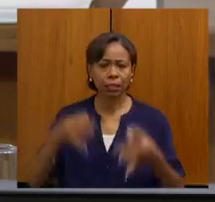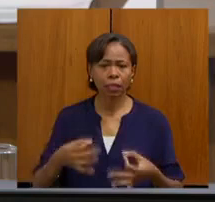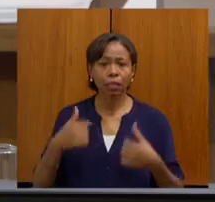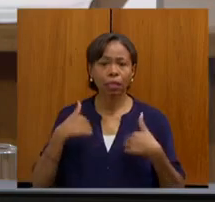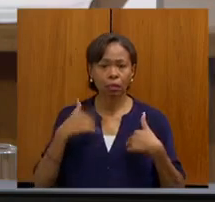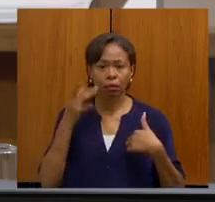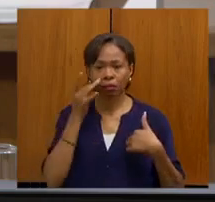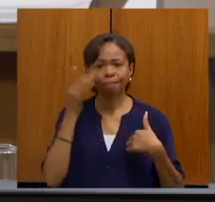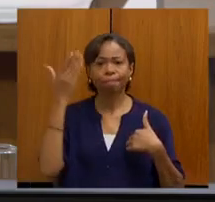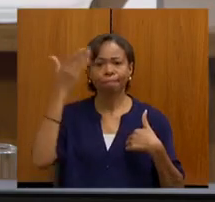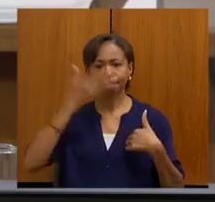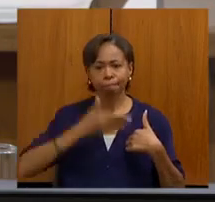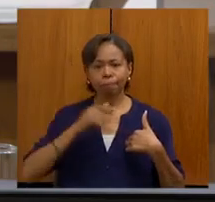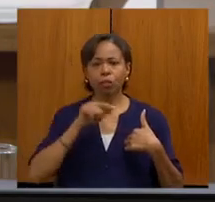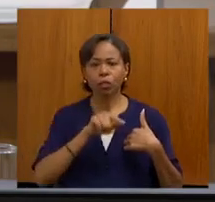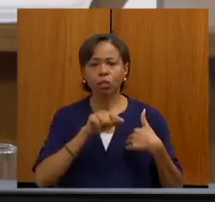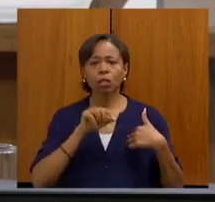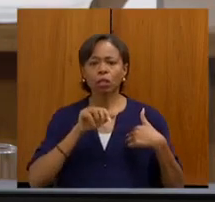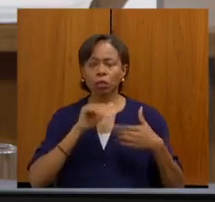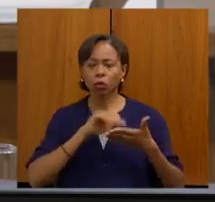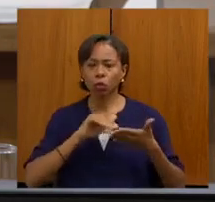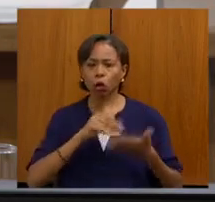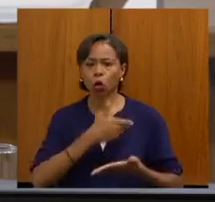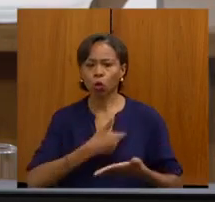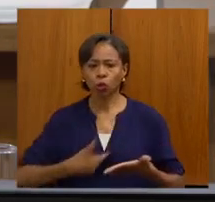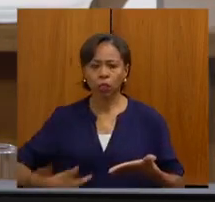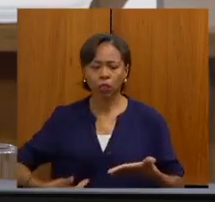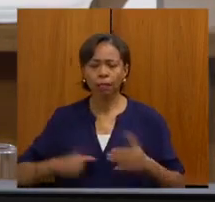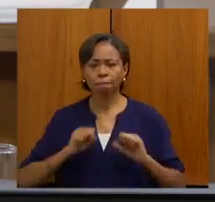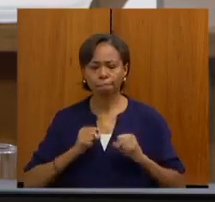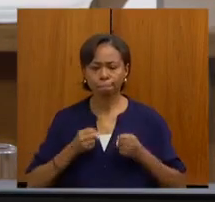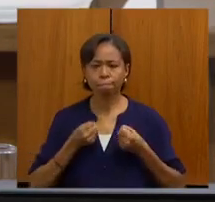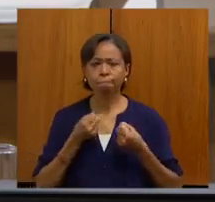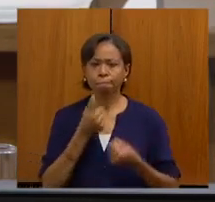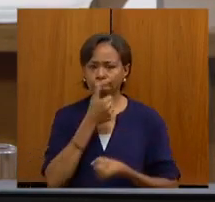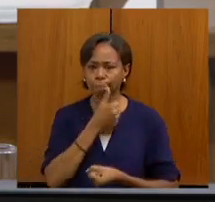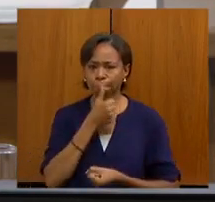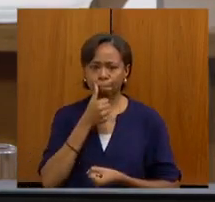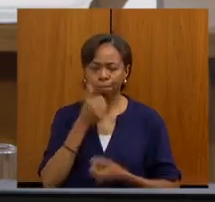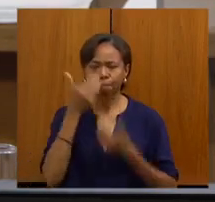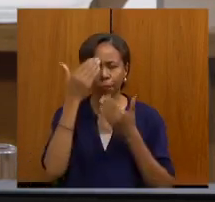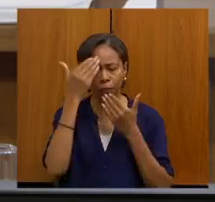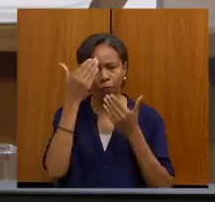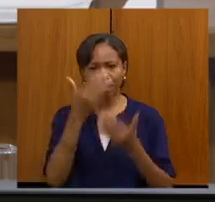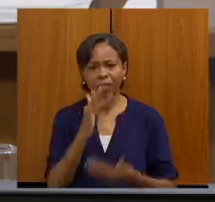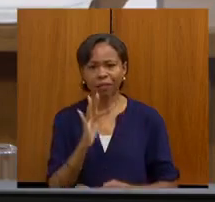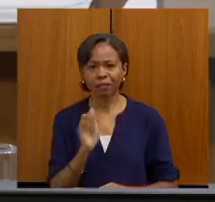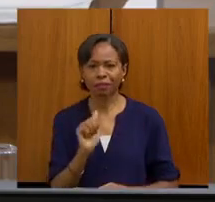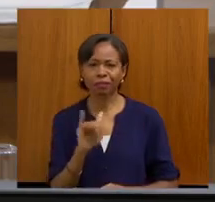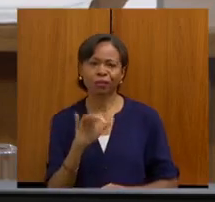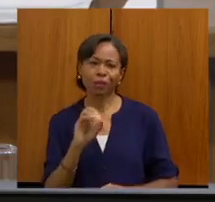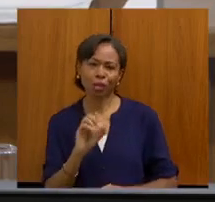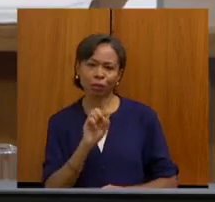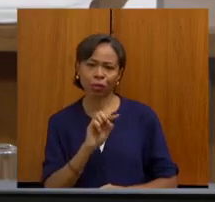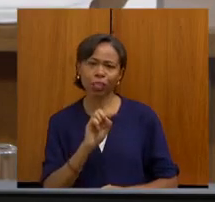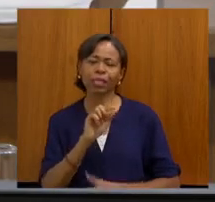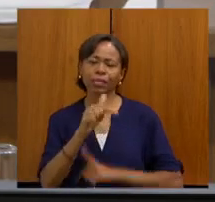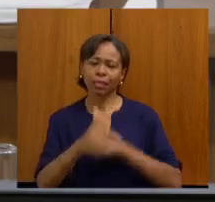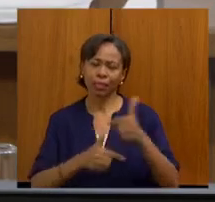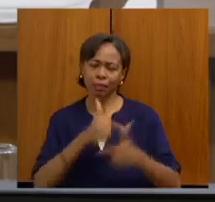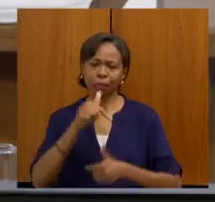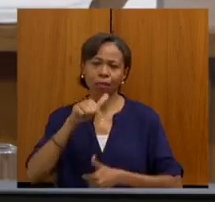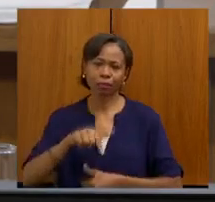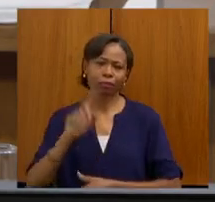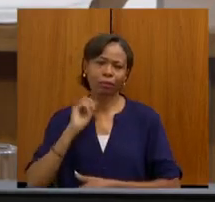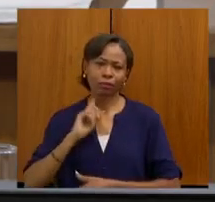testemunho do esforço e do empenho do governo através da Secretaria de Saúde. Obrigada, Fábio, por tudo que você tem feito por Minas